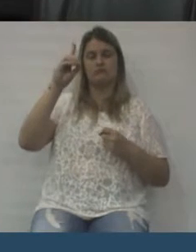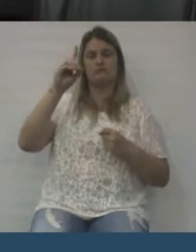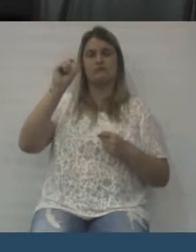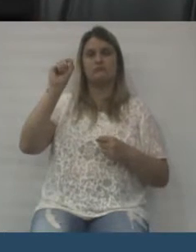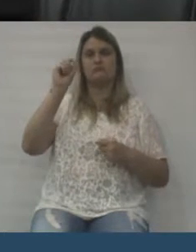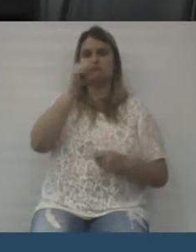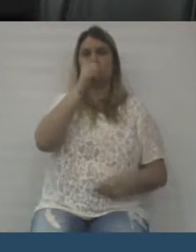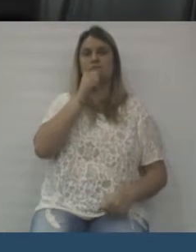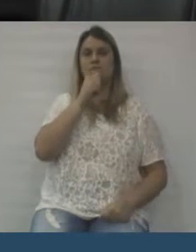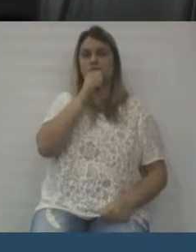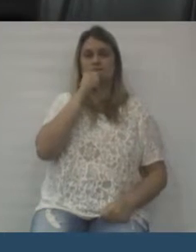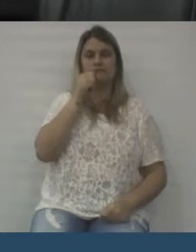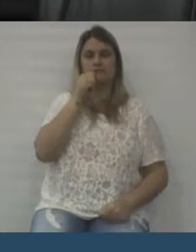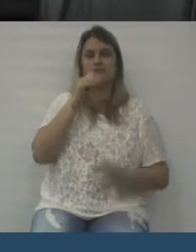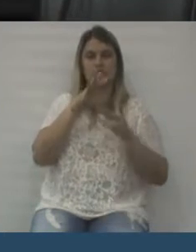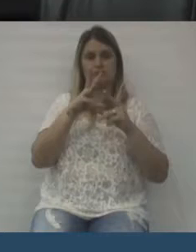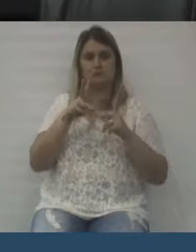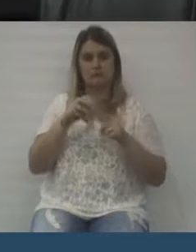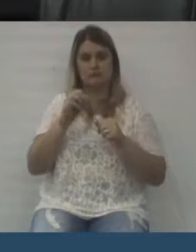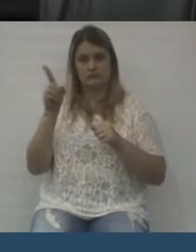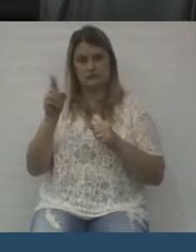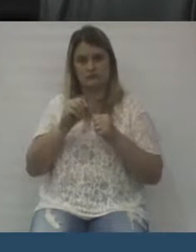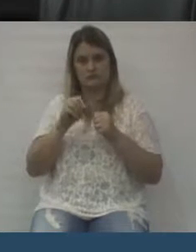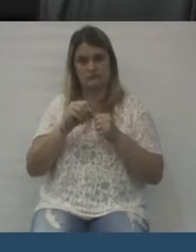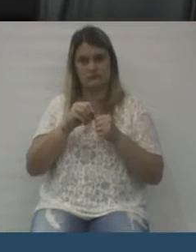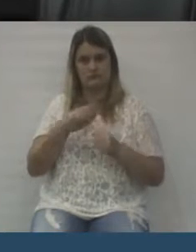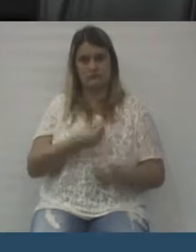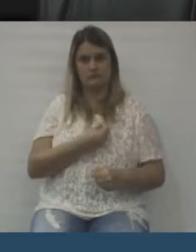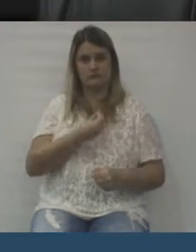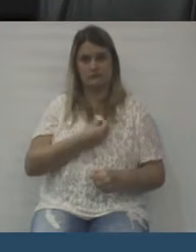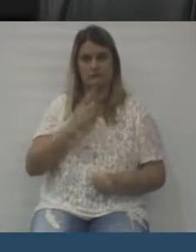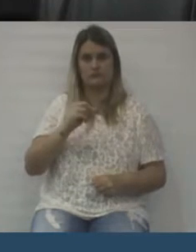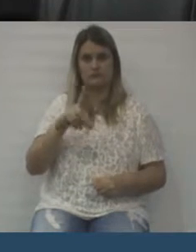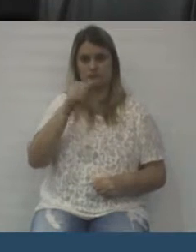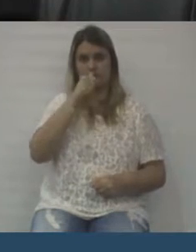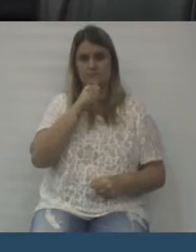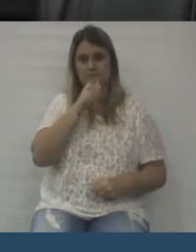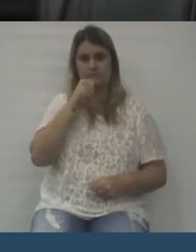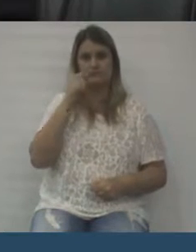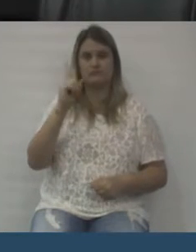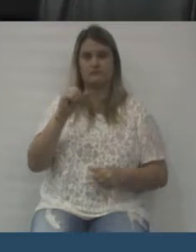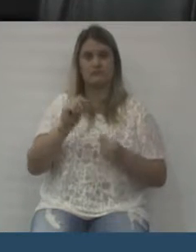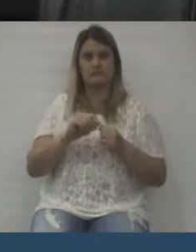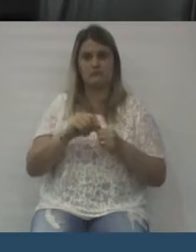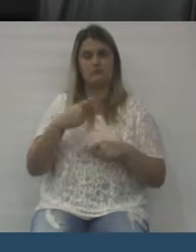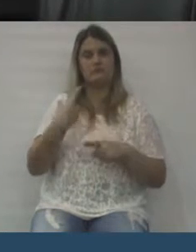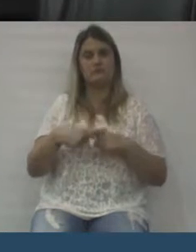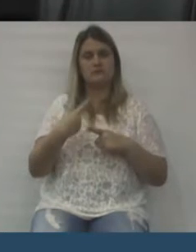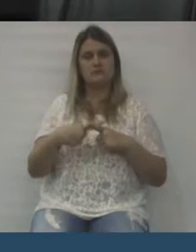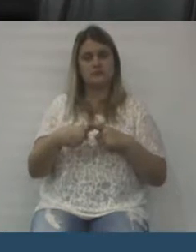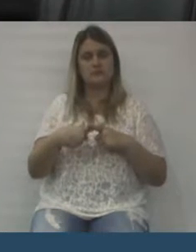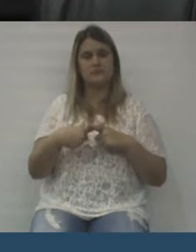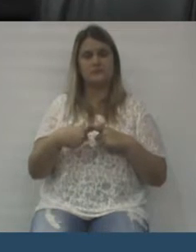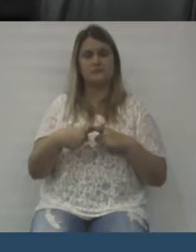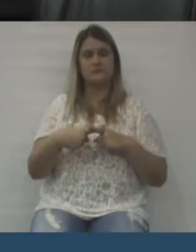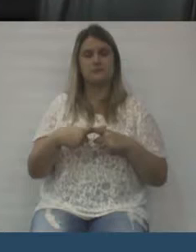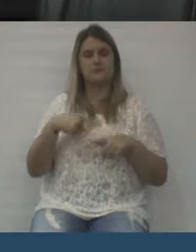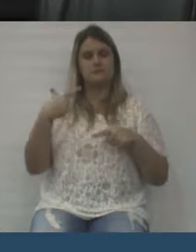que sacrifício e tudo que você fez na tua vida não foi um sacrifício, você não fez porque você estava